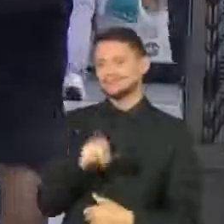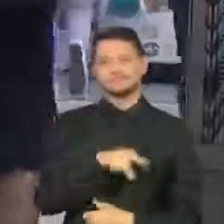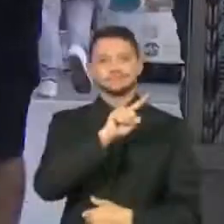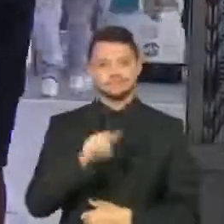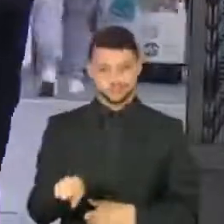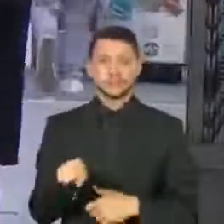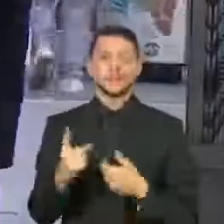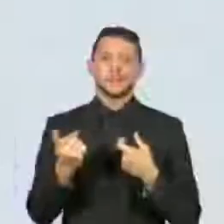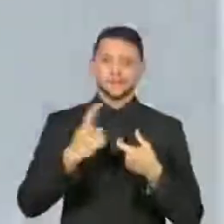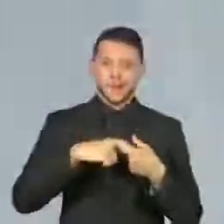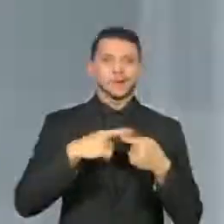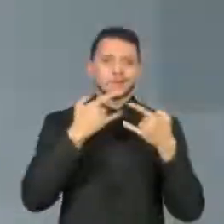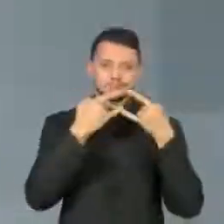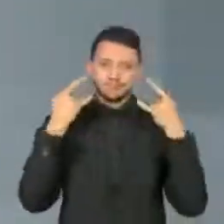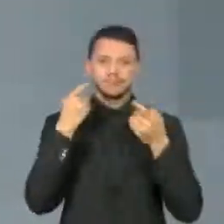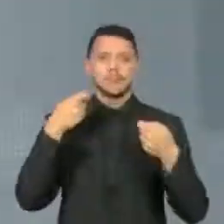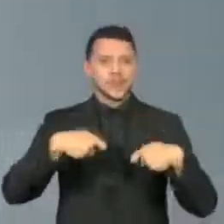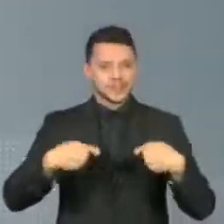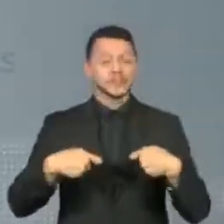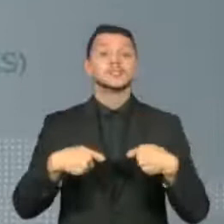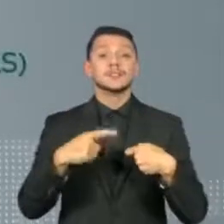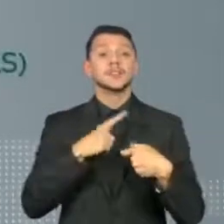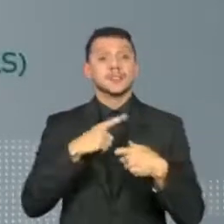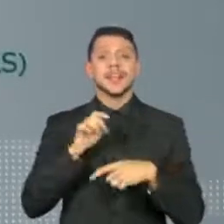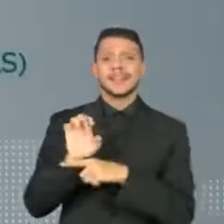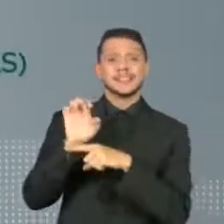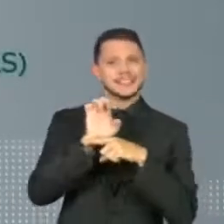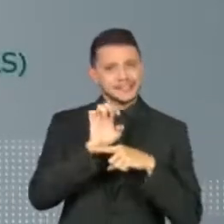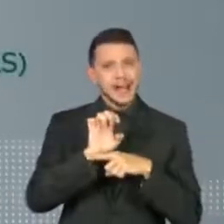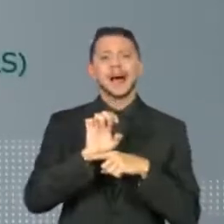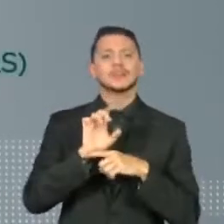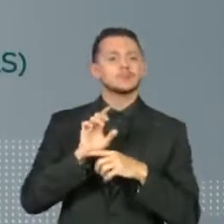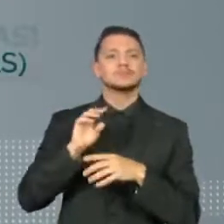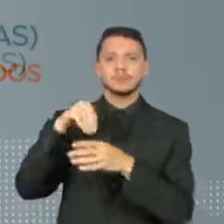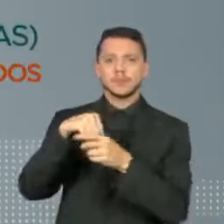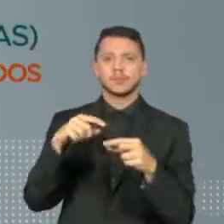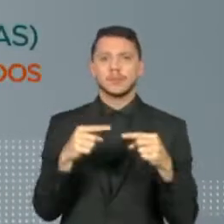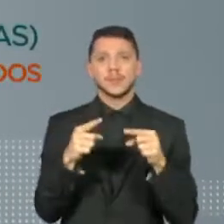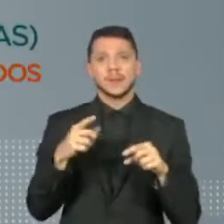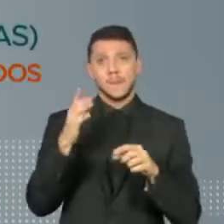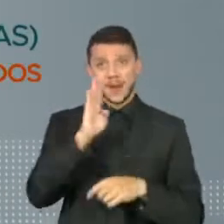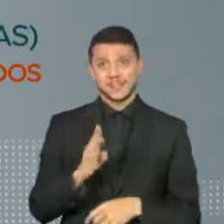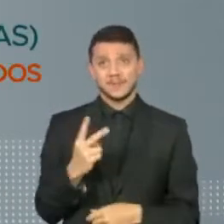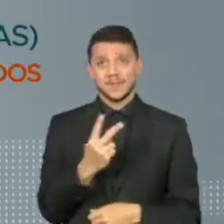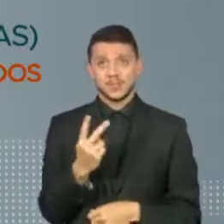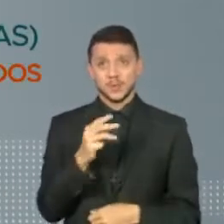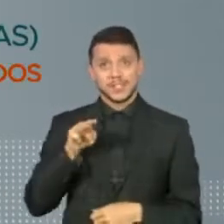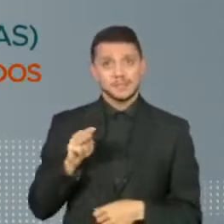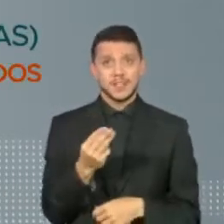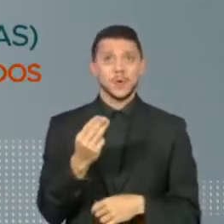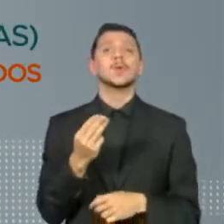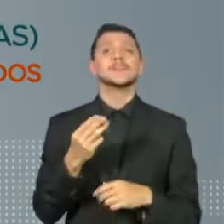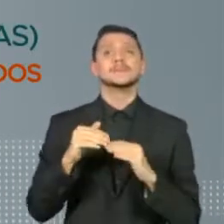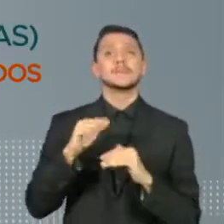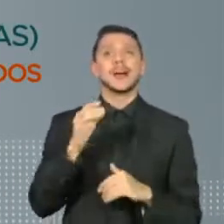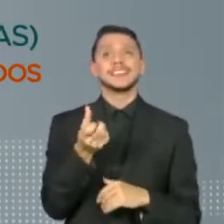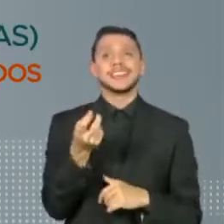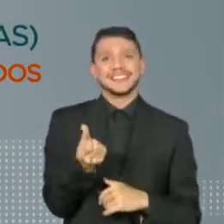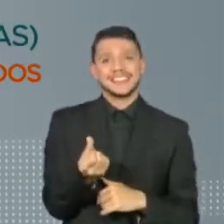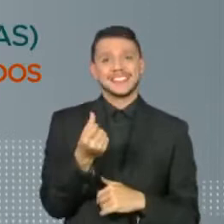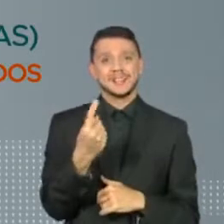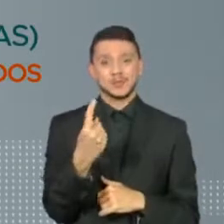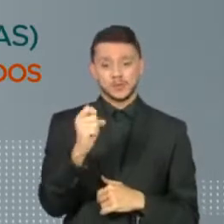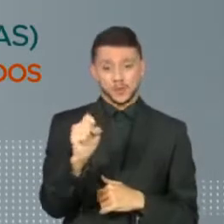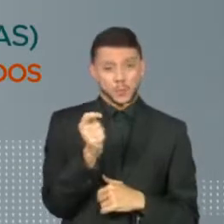os municípios do Estado. O Brasil ultrapassou 22 milhões e 211 mil casos e se aproxima de 618 mil mortes,